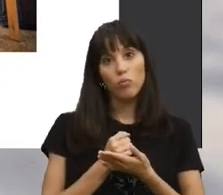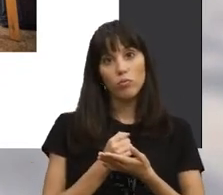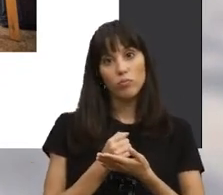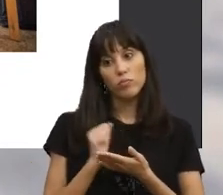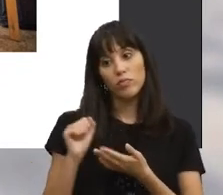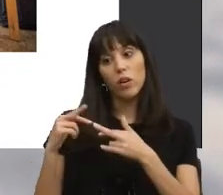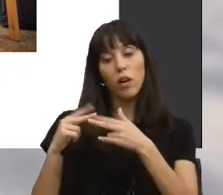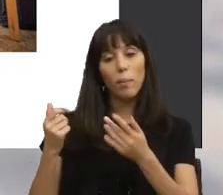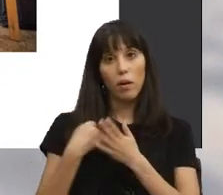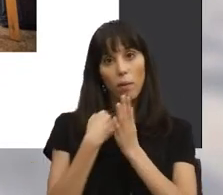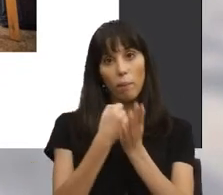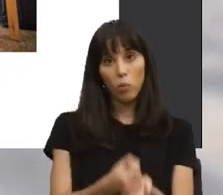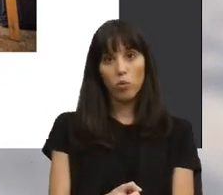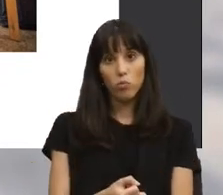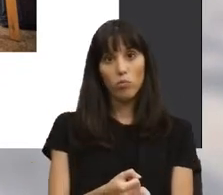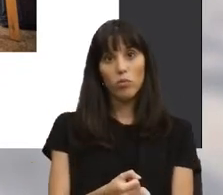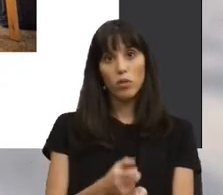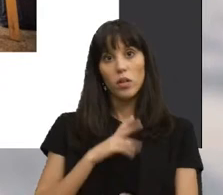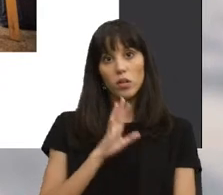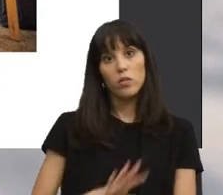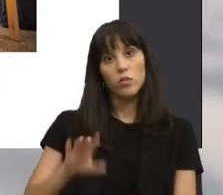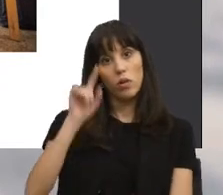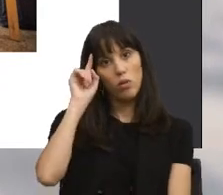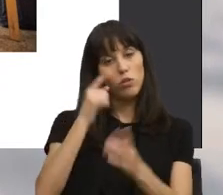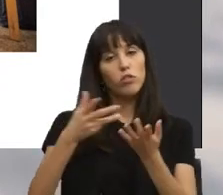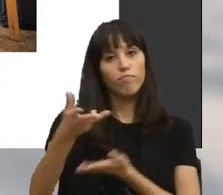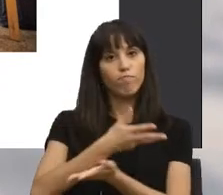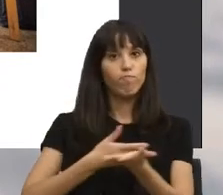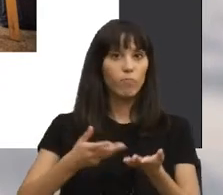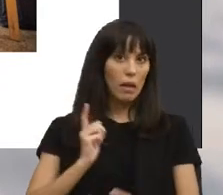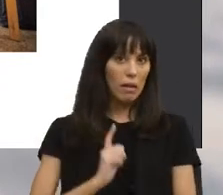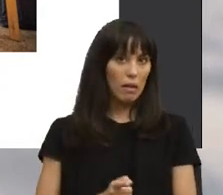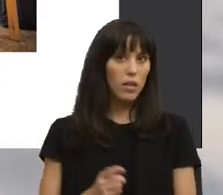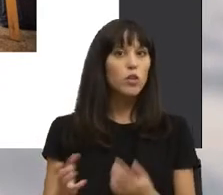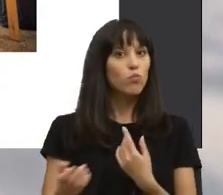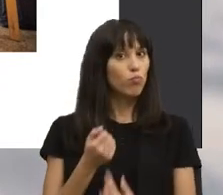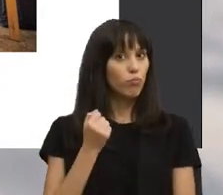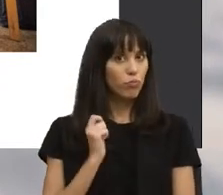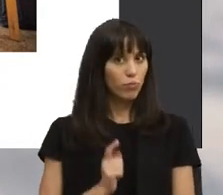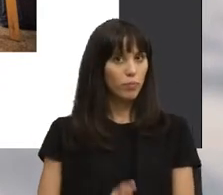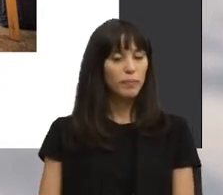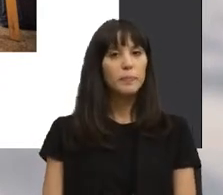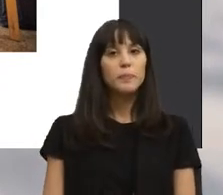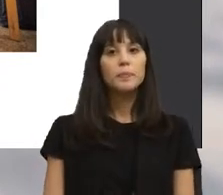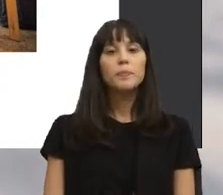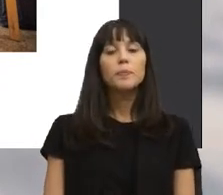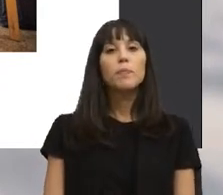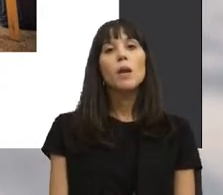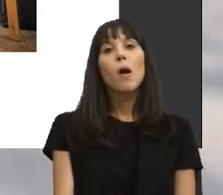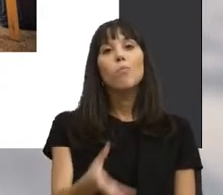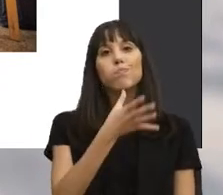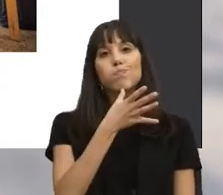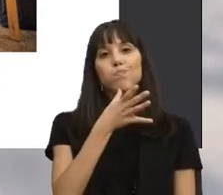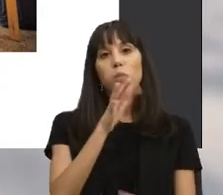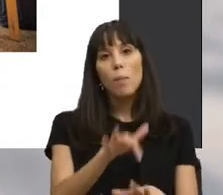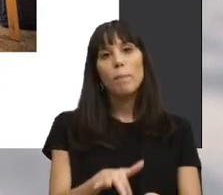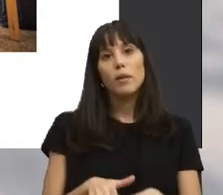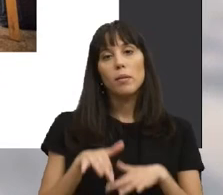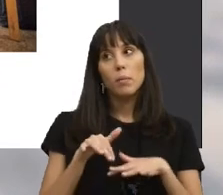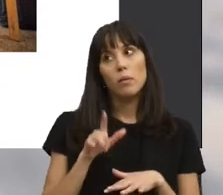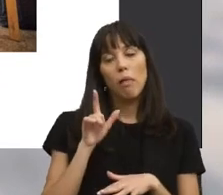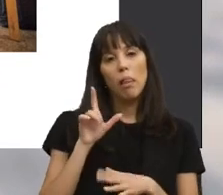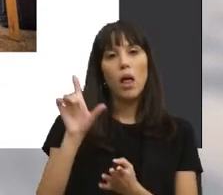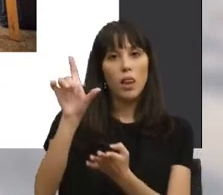nacional para a sua articulação e para a sua concretização. No Parlamento, o LIVRE